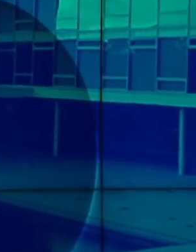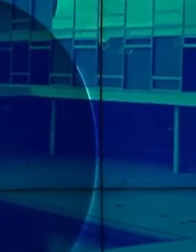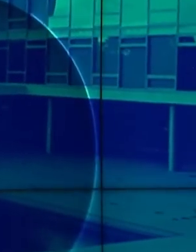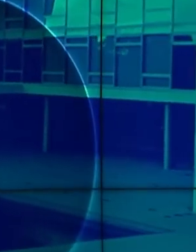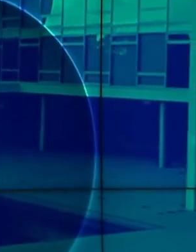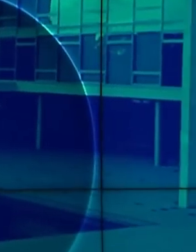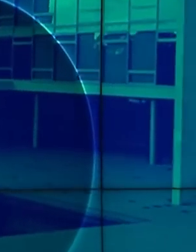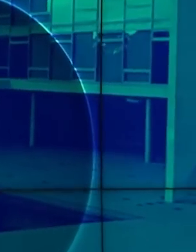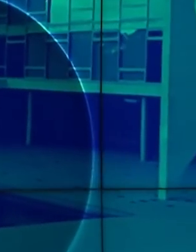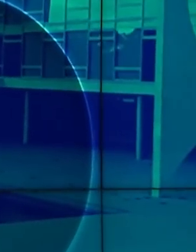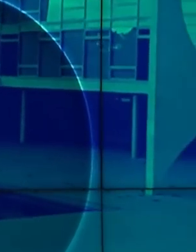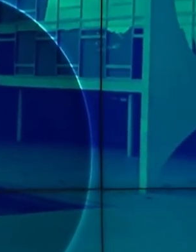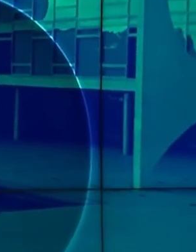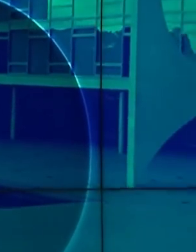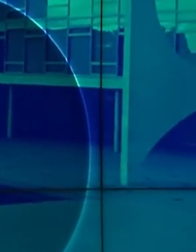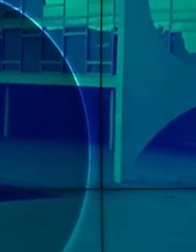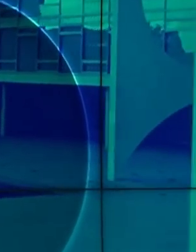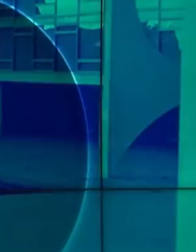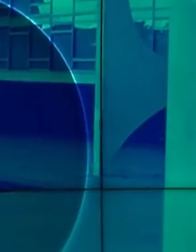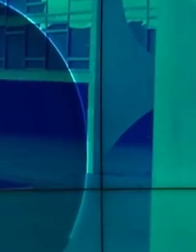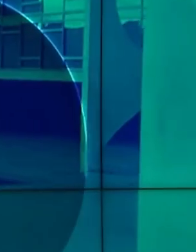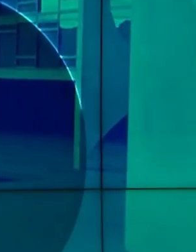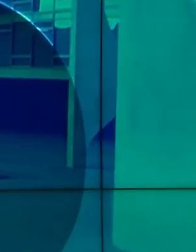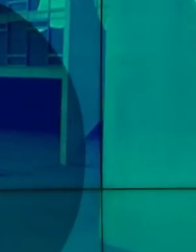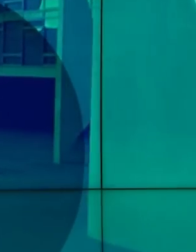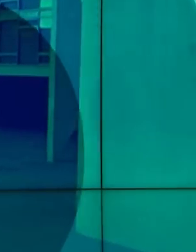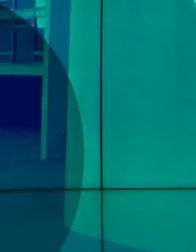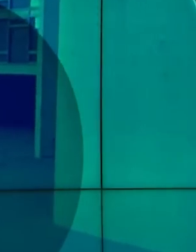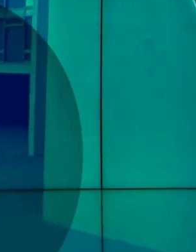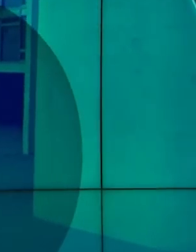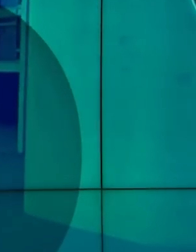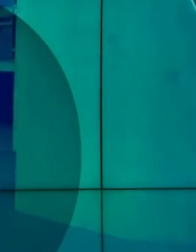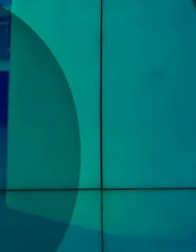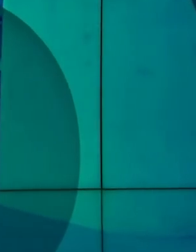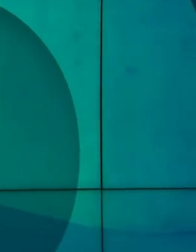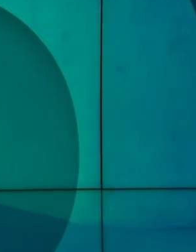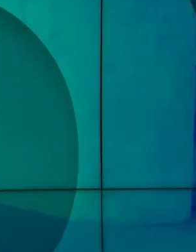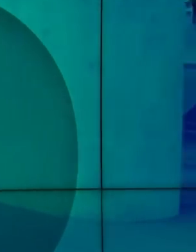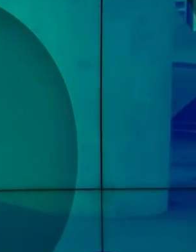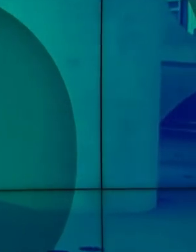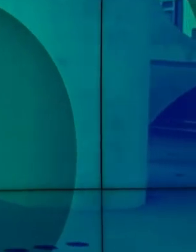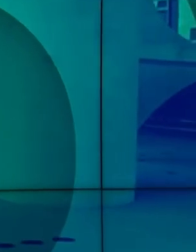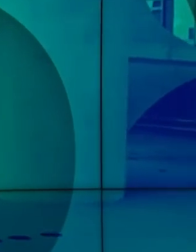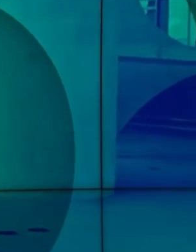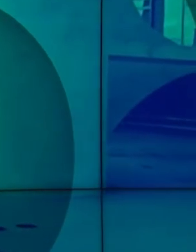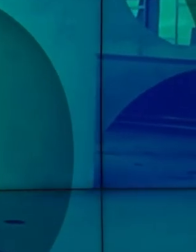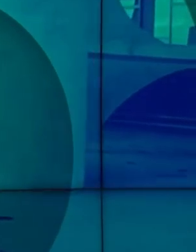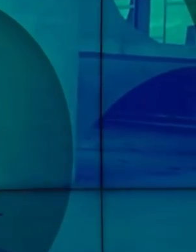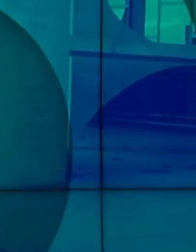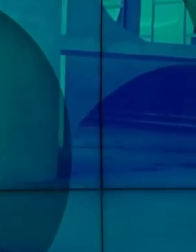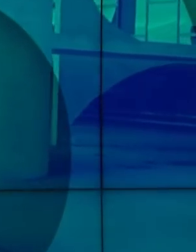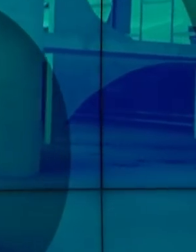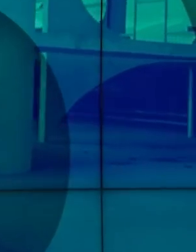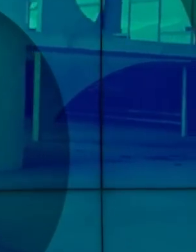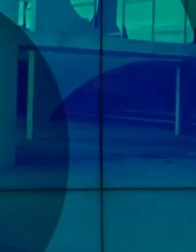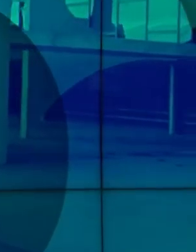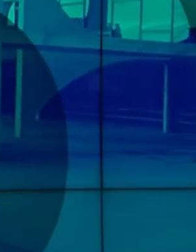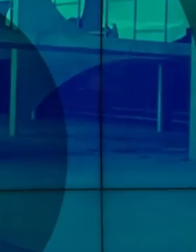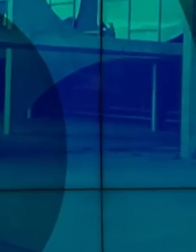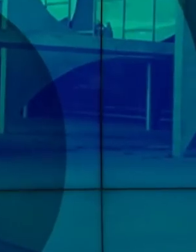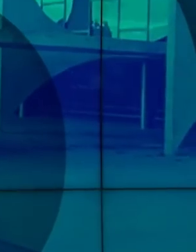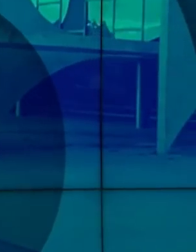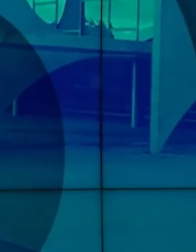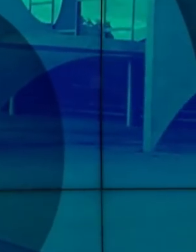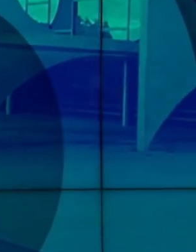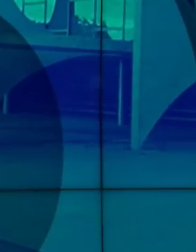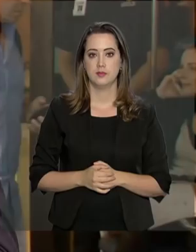afirma que o quadro de saúde do presidente Jair Bolsonaro mantém uma boa evolução. Os detalhes com o repórter Ricardo